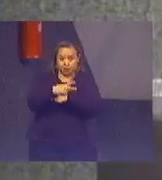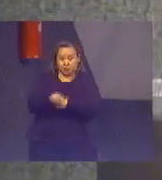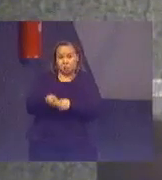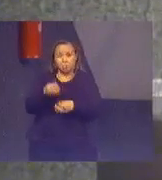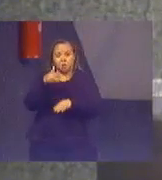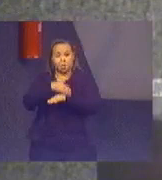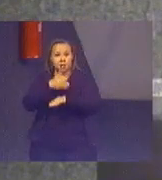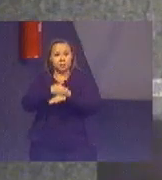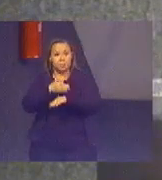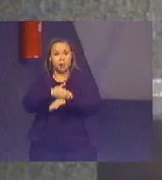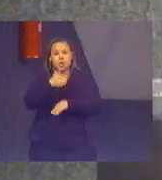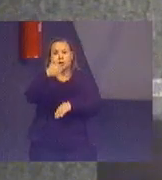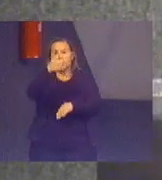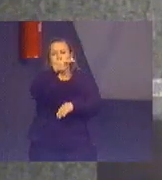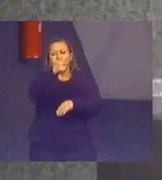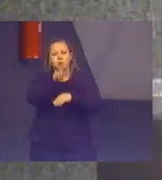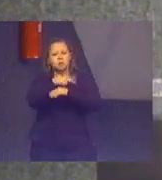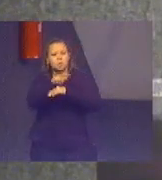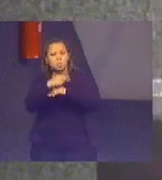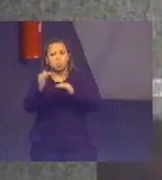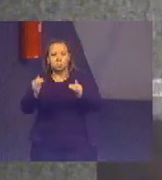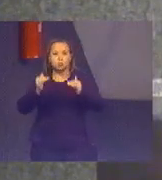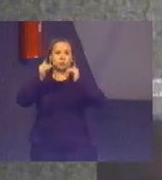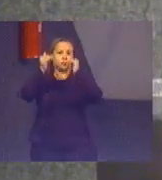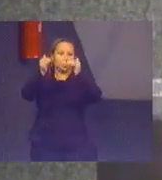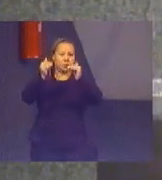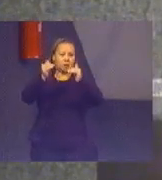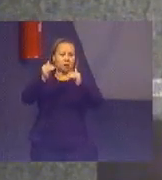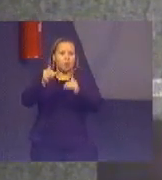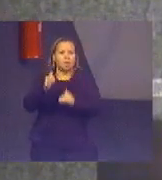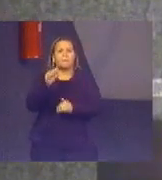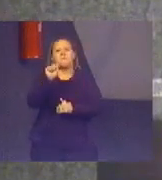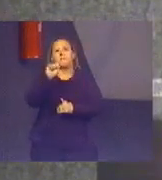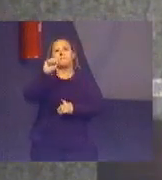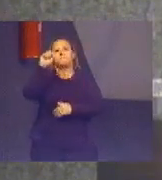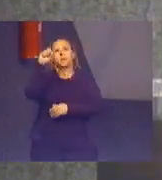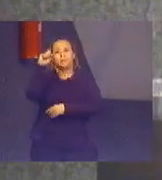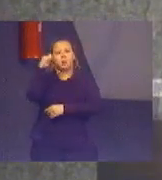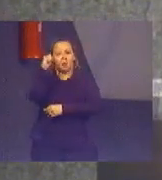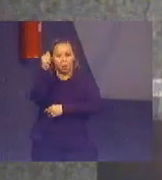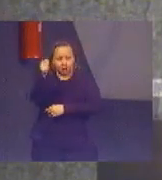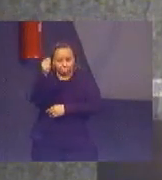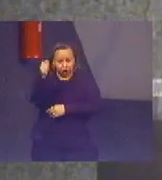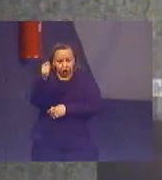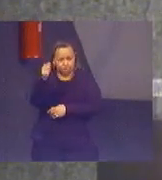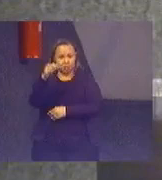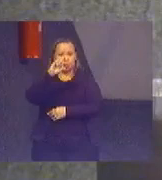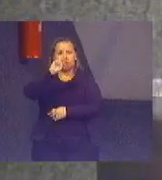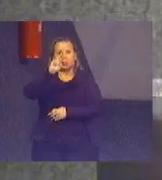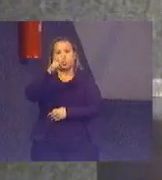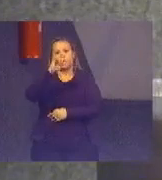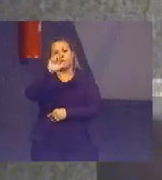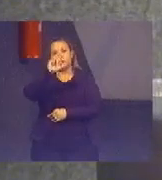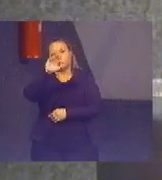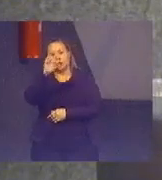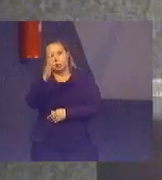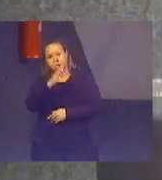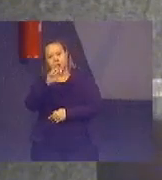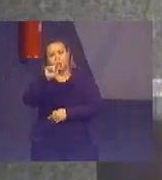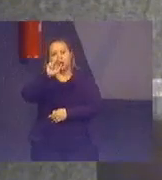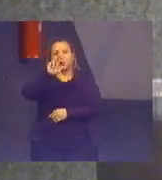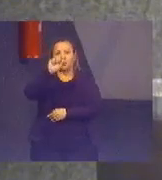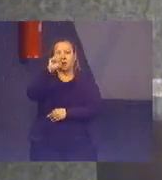entidades de fiscalização superior. Argentina, Chile, Costa Rica, Equador, Guatemala, México,